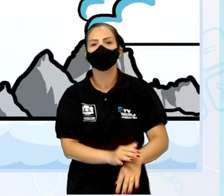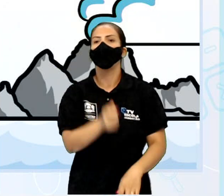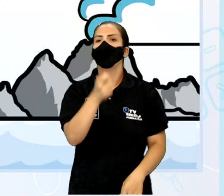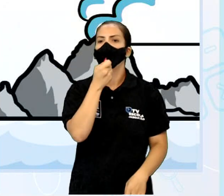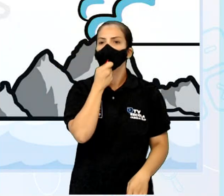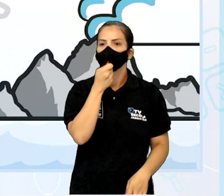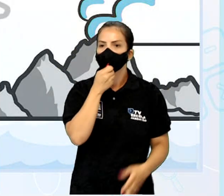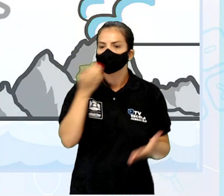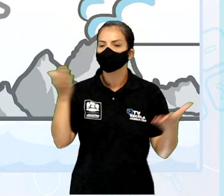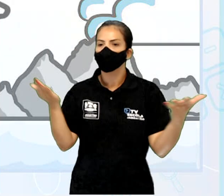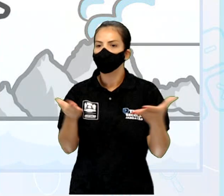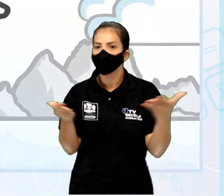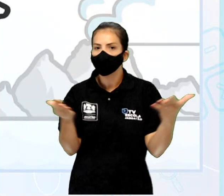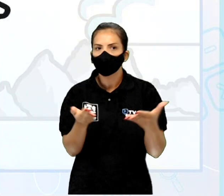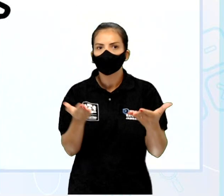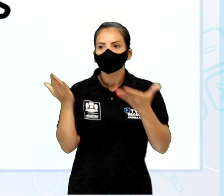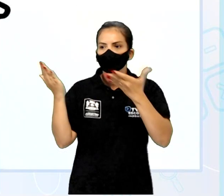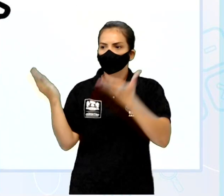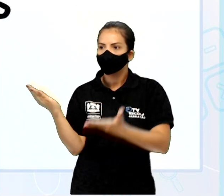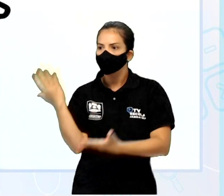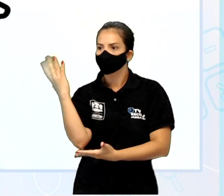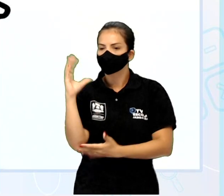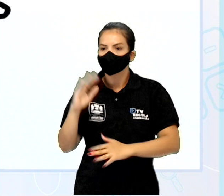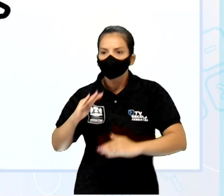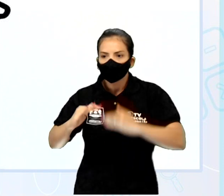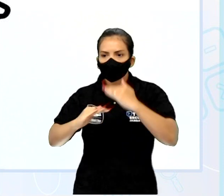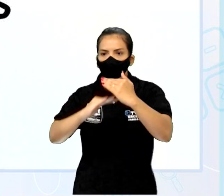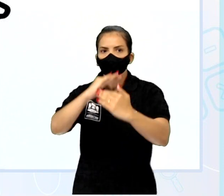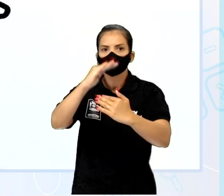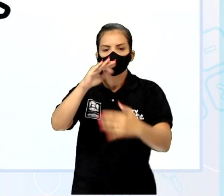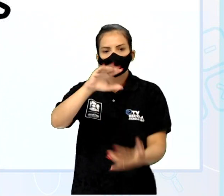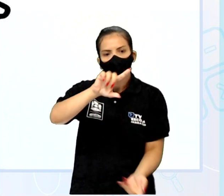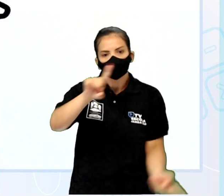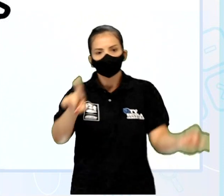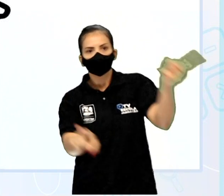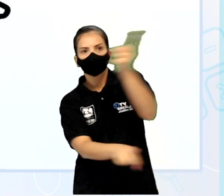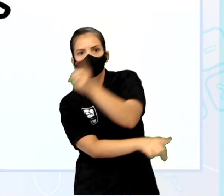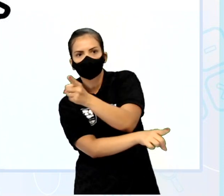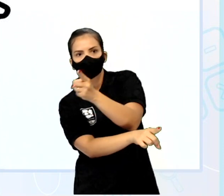hoje em dia. Agora, você já sabe o porquê.